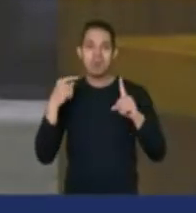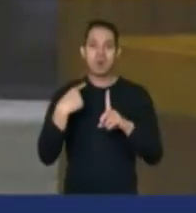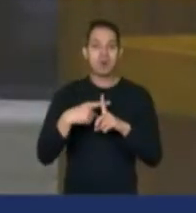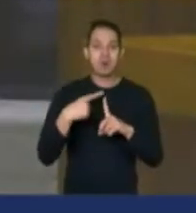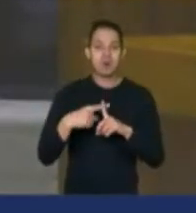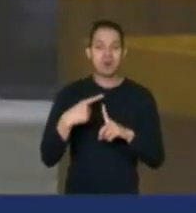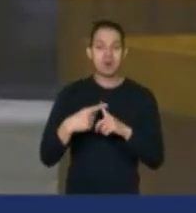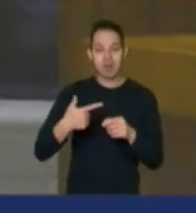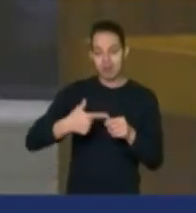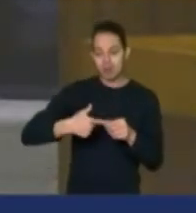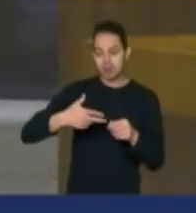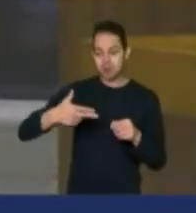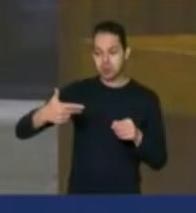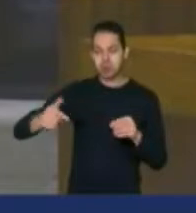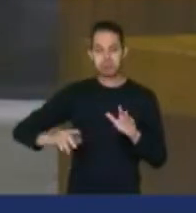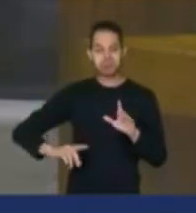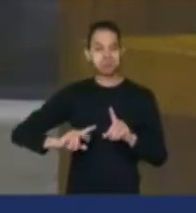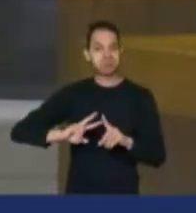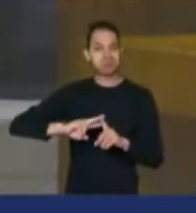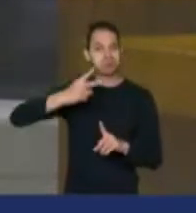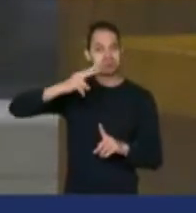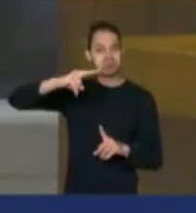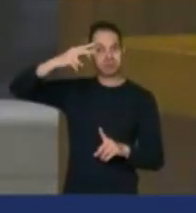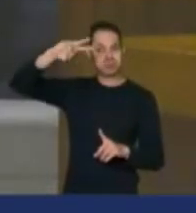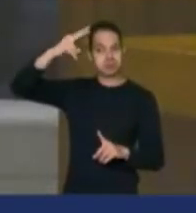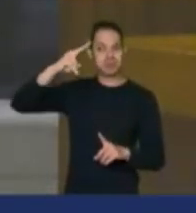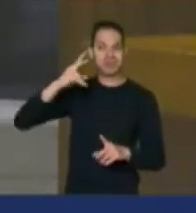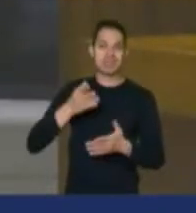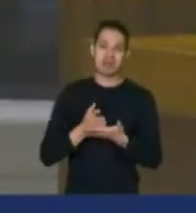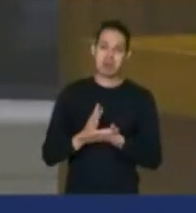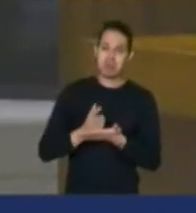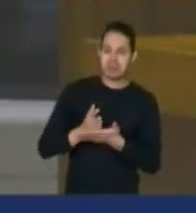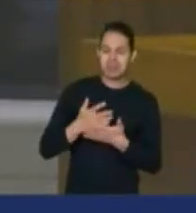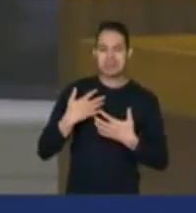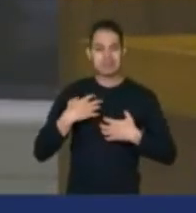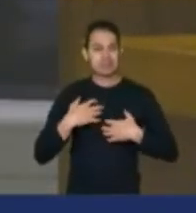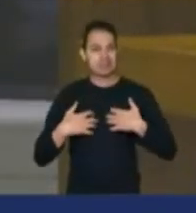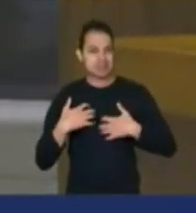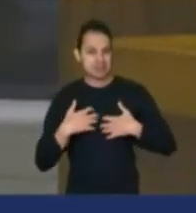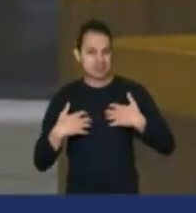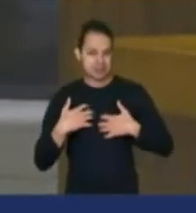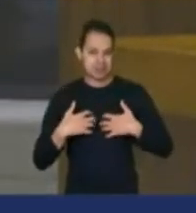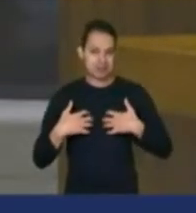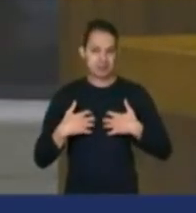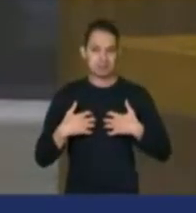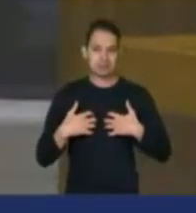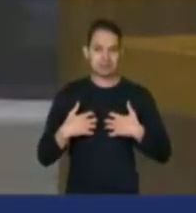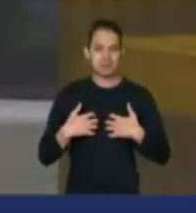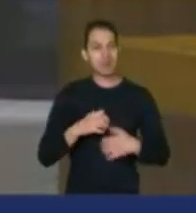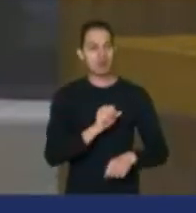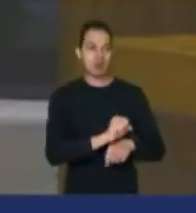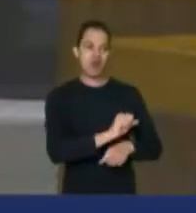dos combustíveis. Então ele está incomodado, fica quietinho, depois você fala, tá? Eu sei como que são